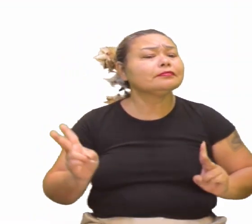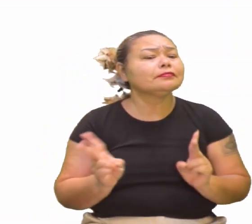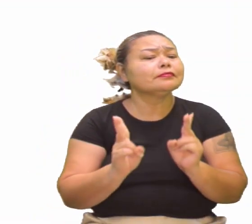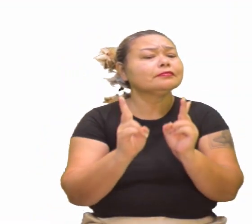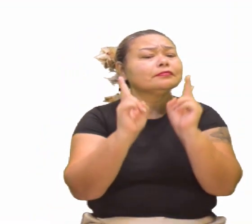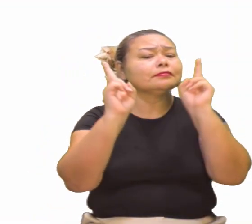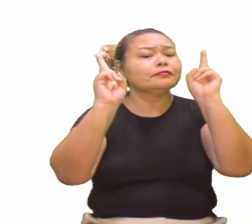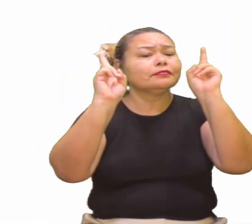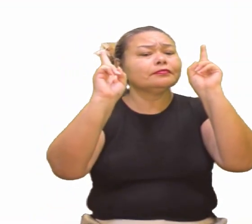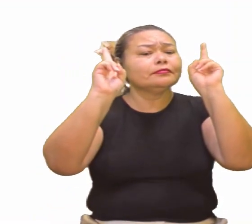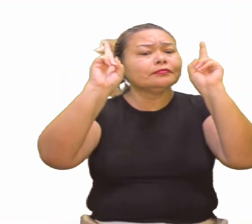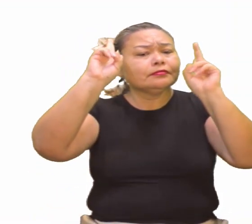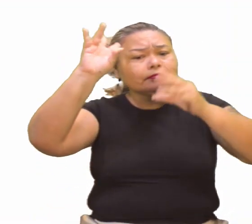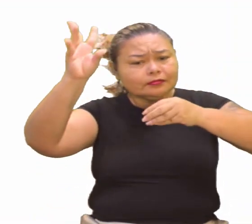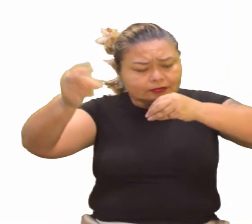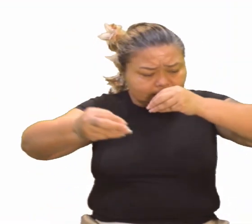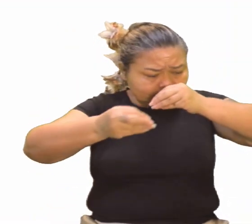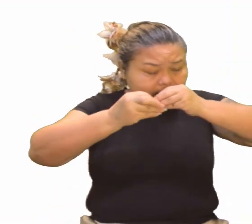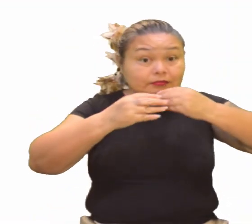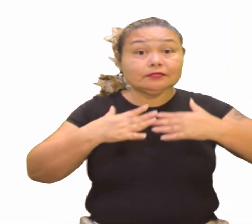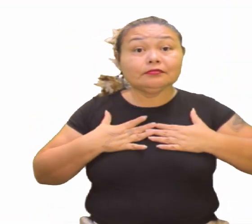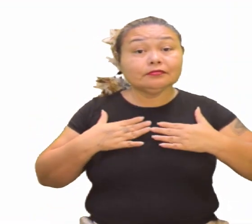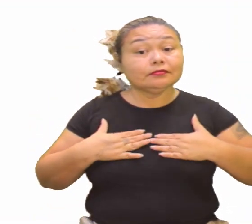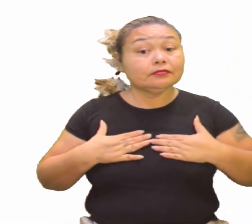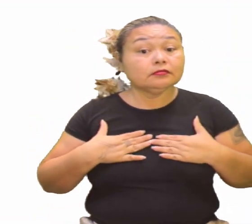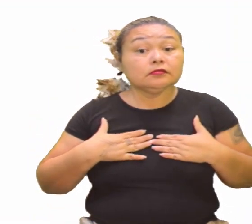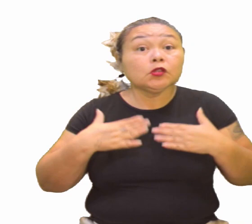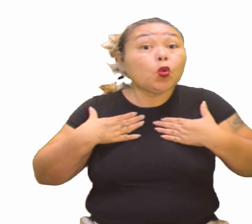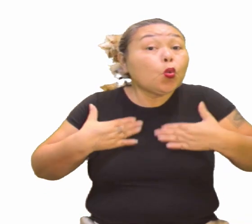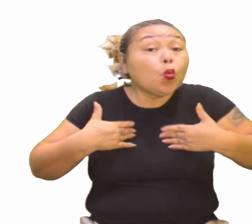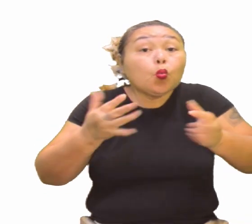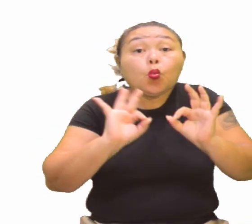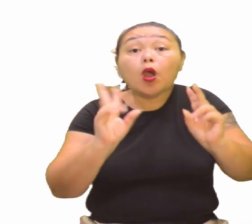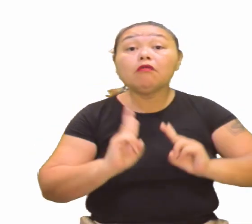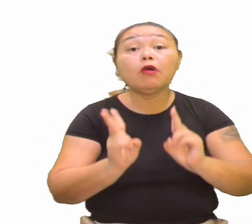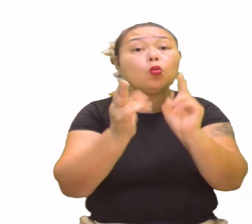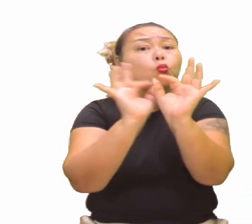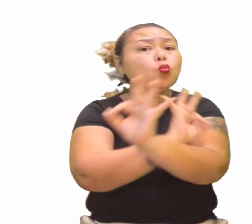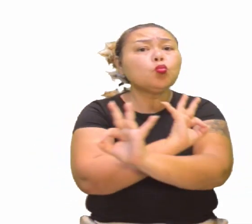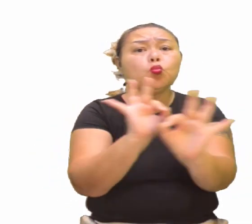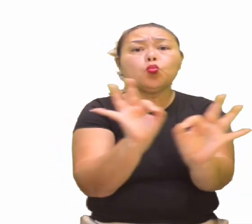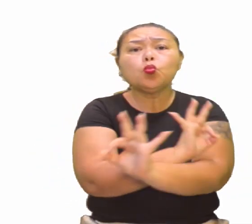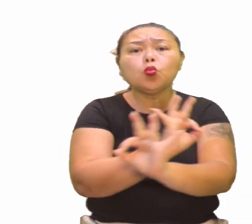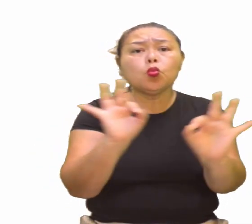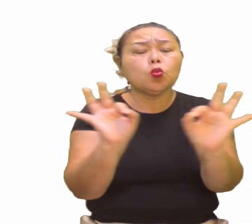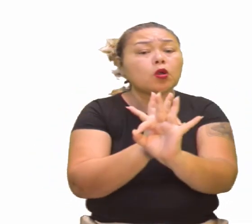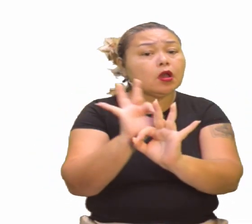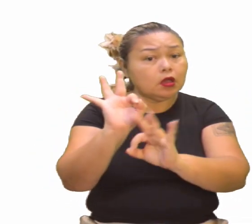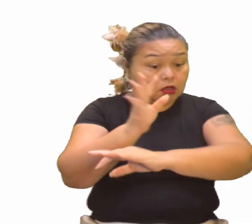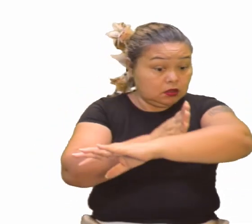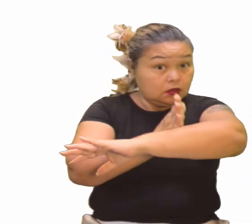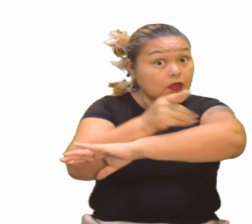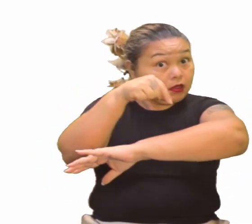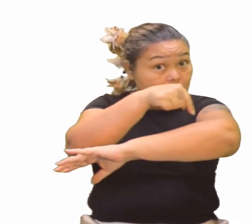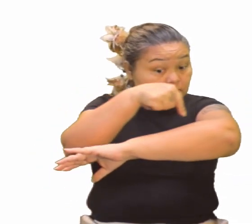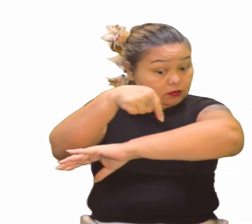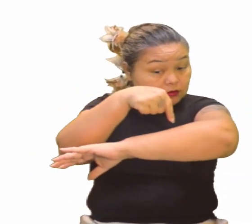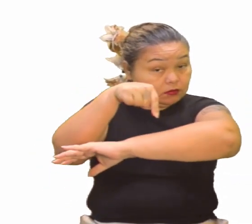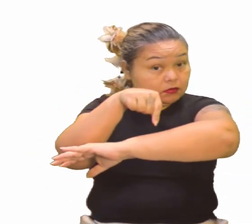Valorização e reinterpretação do corpo, olha, o corpo não tinha valor, não tinha espaço, né? Na Idade Média.